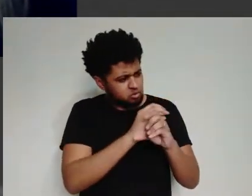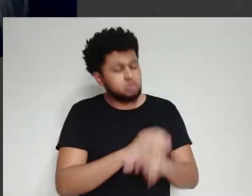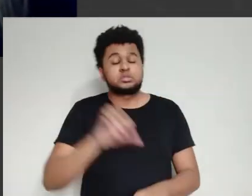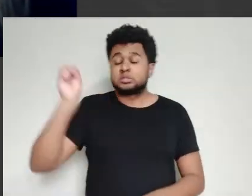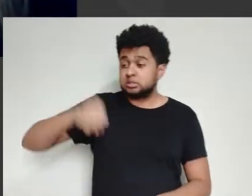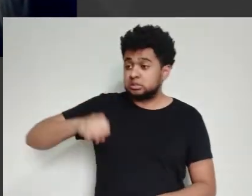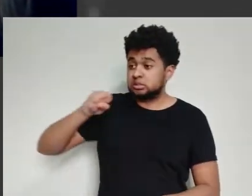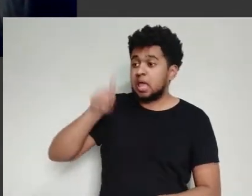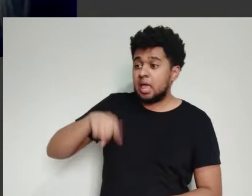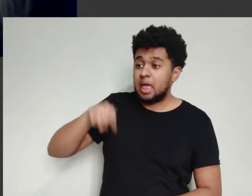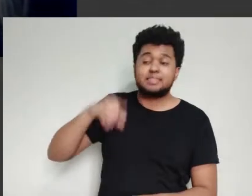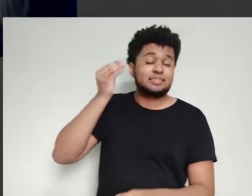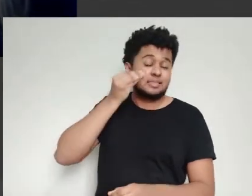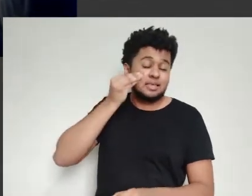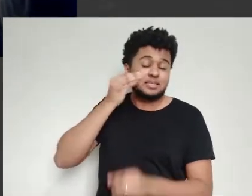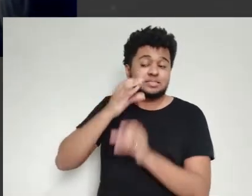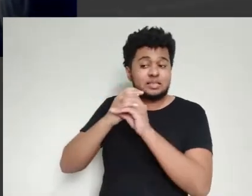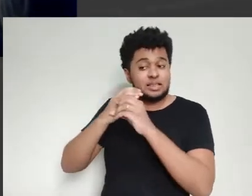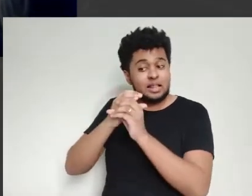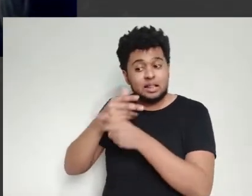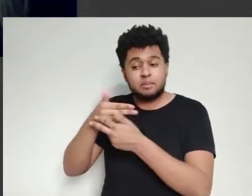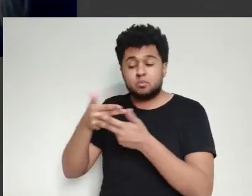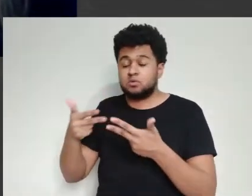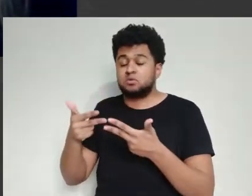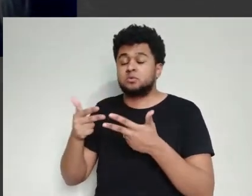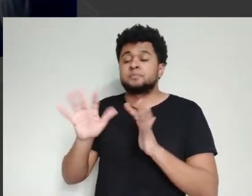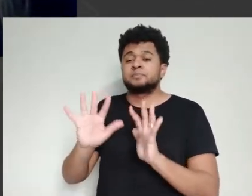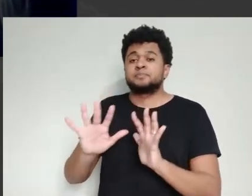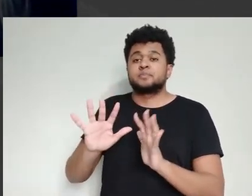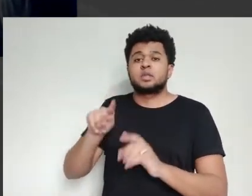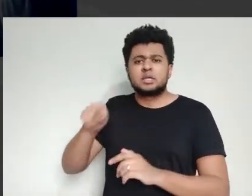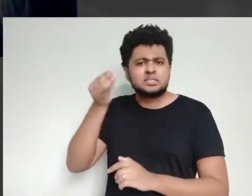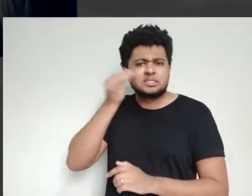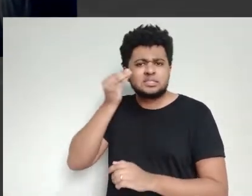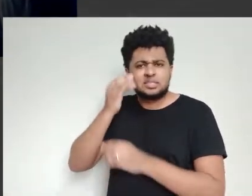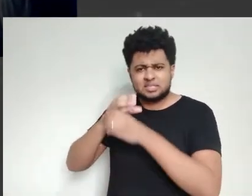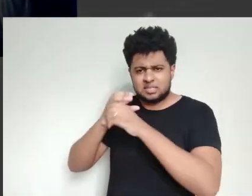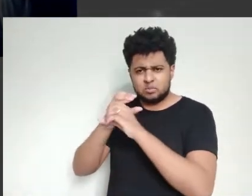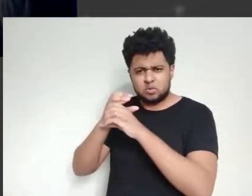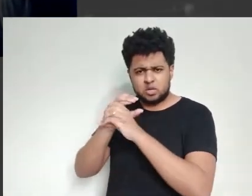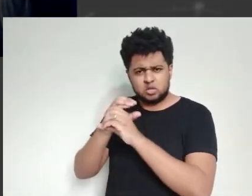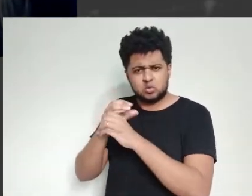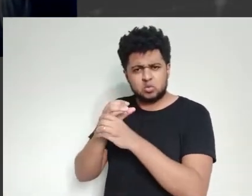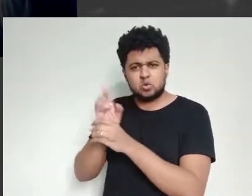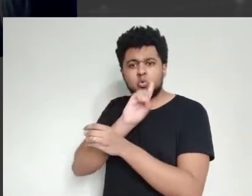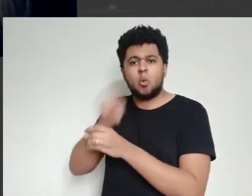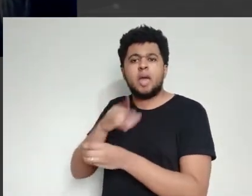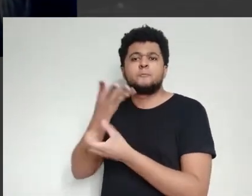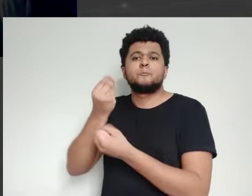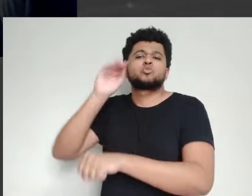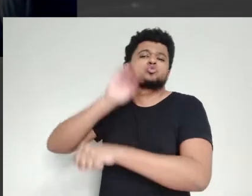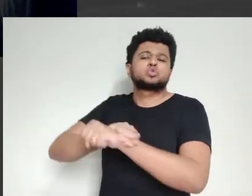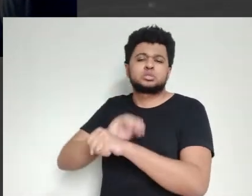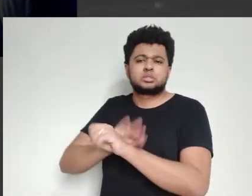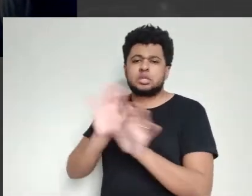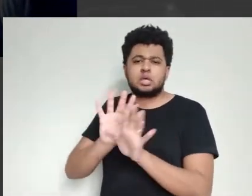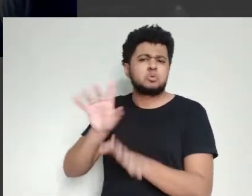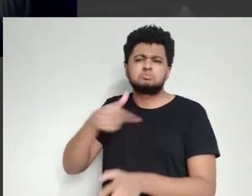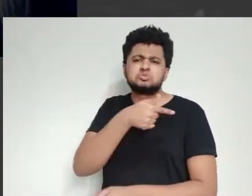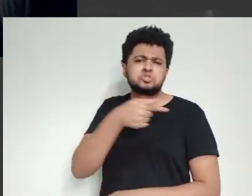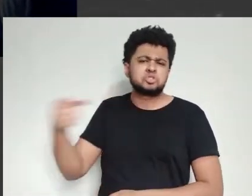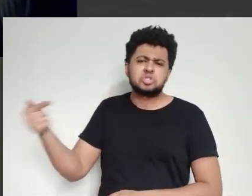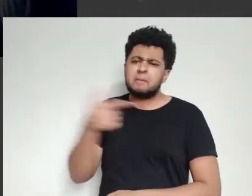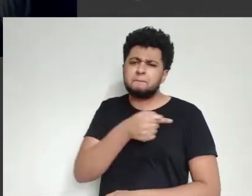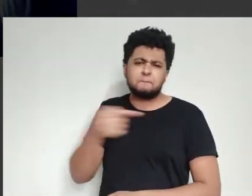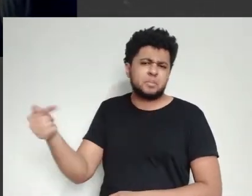que é questionável atualmente. É a gente fazer um experimento, mas evitar ficar autanasindo tantos animais igual era antigamente. Então,